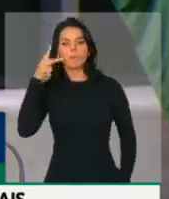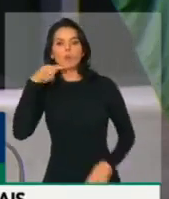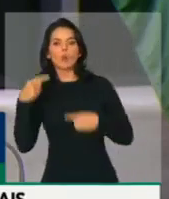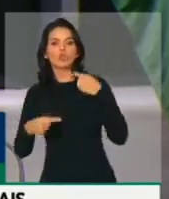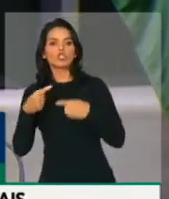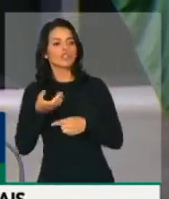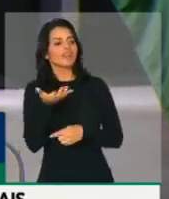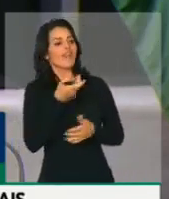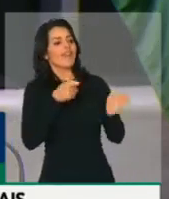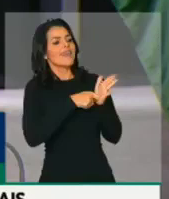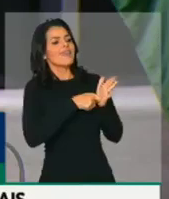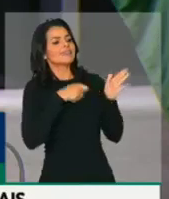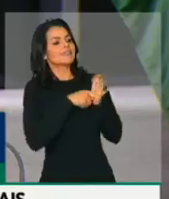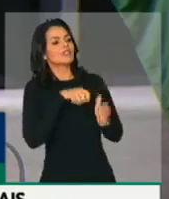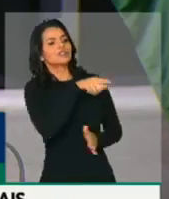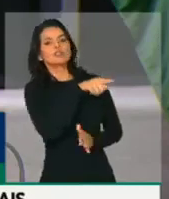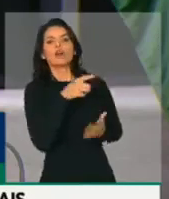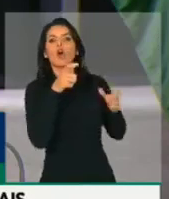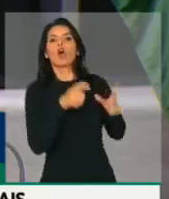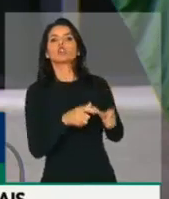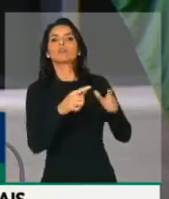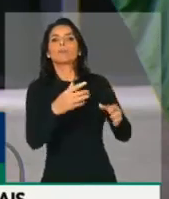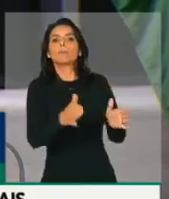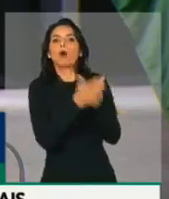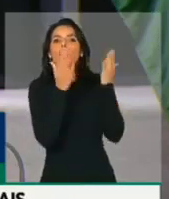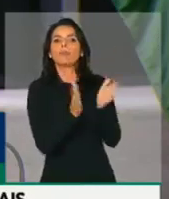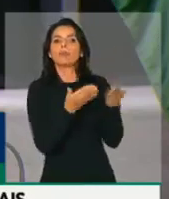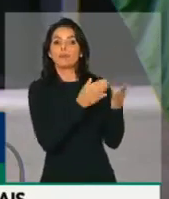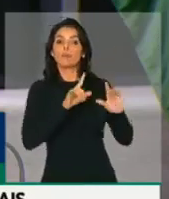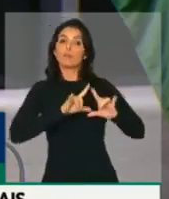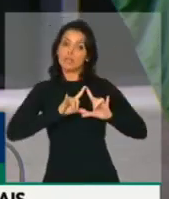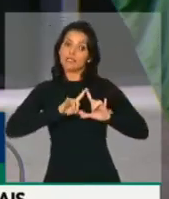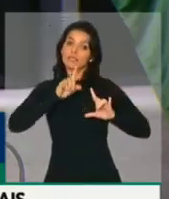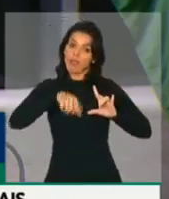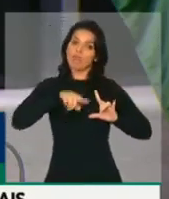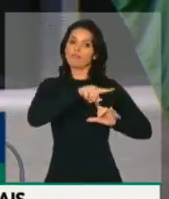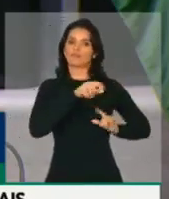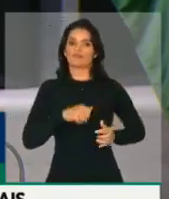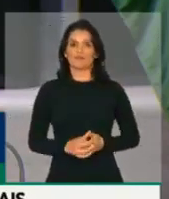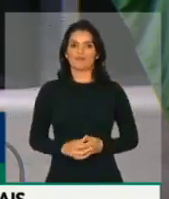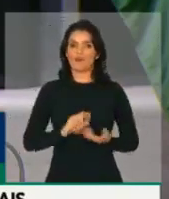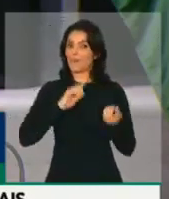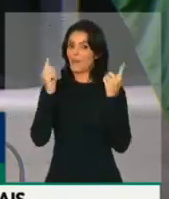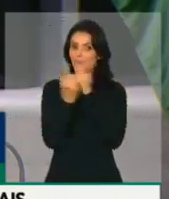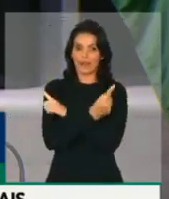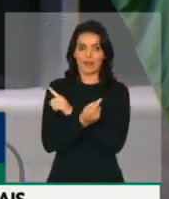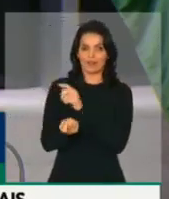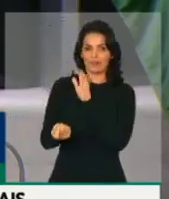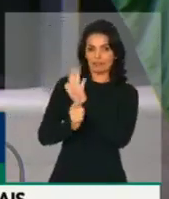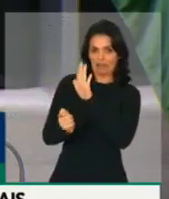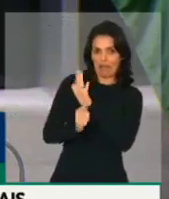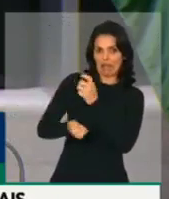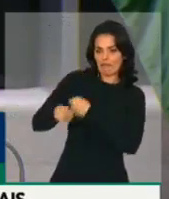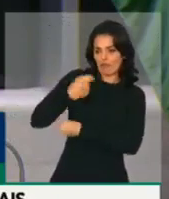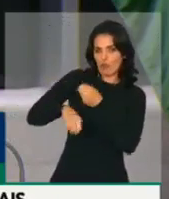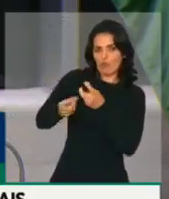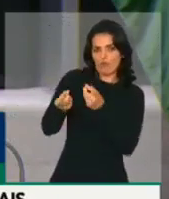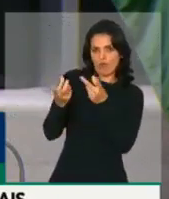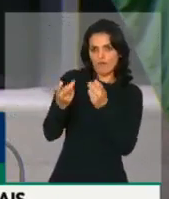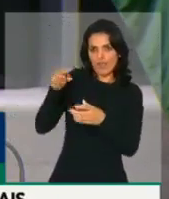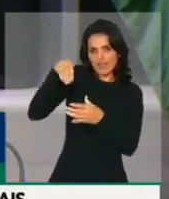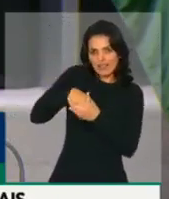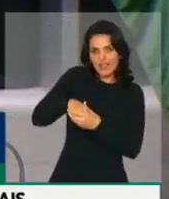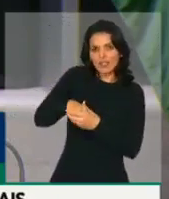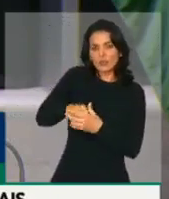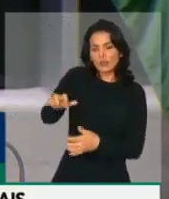faça nos lugares mais pobres. E a milícia é exatamente isso. Ao contrário das facções do tráfico, que nascem todas do caos